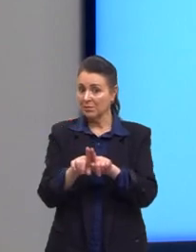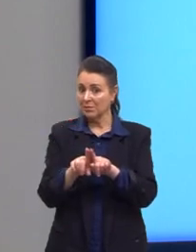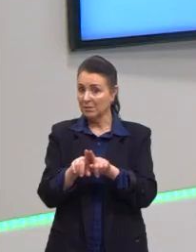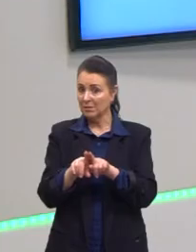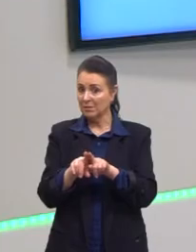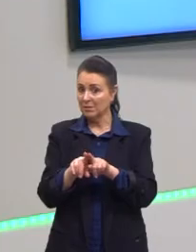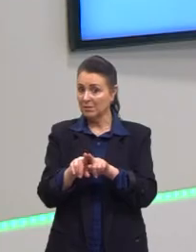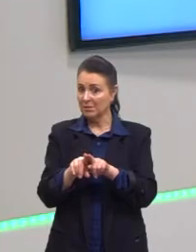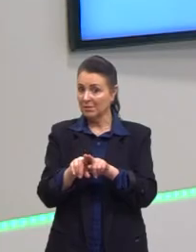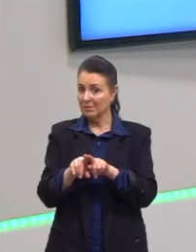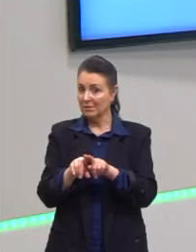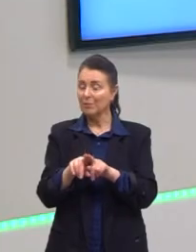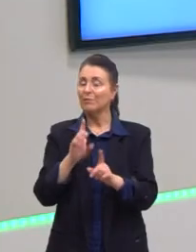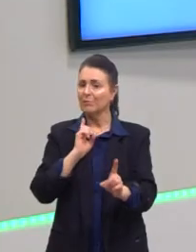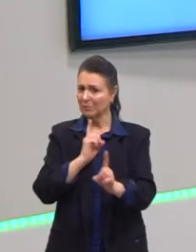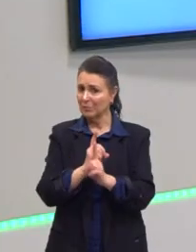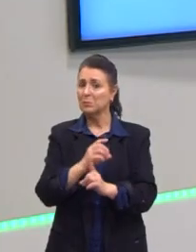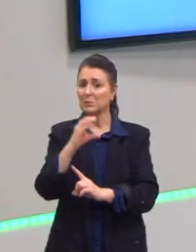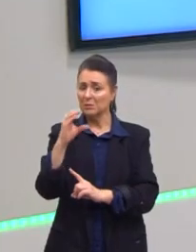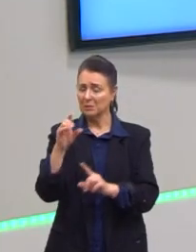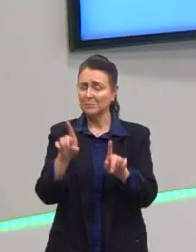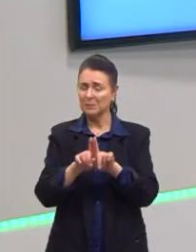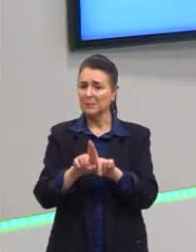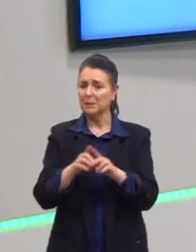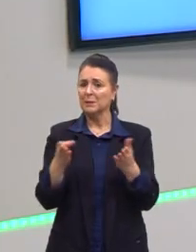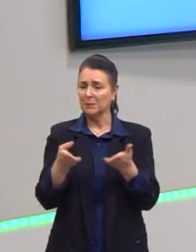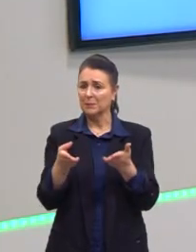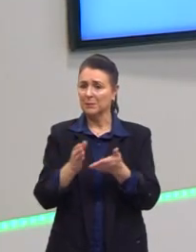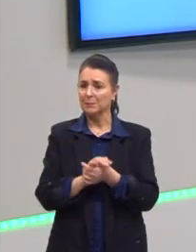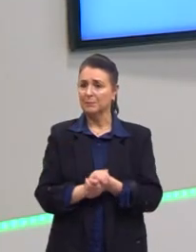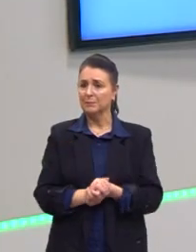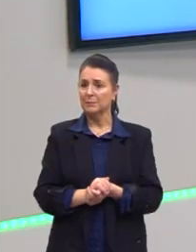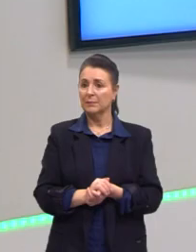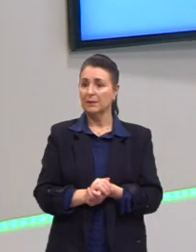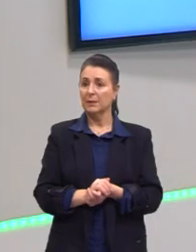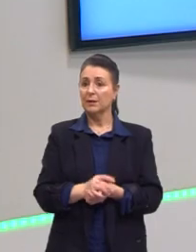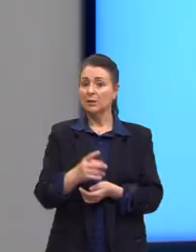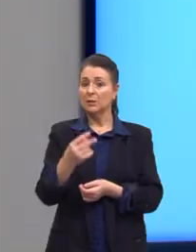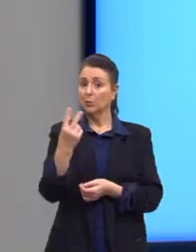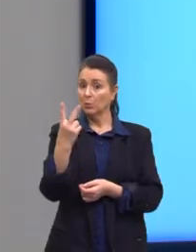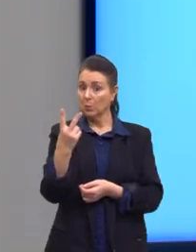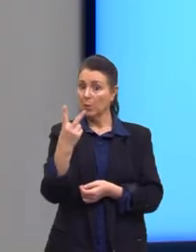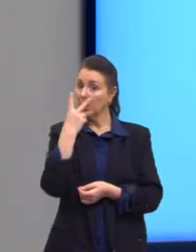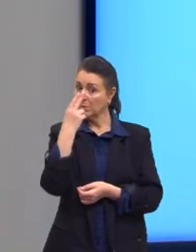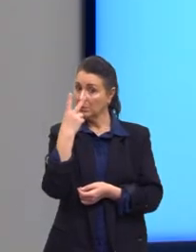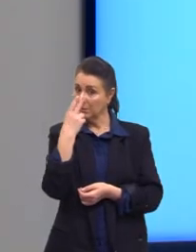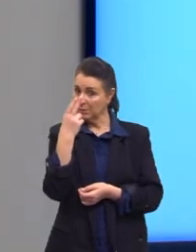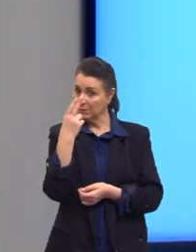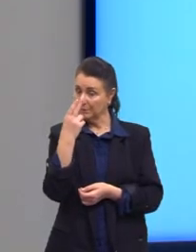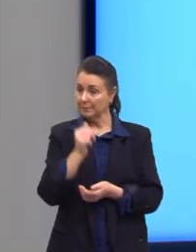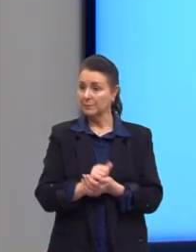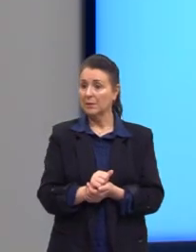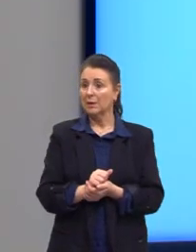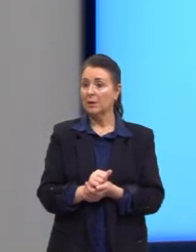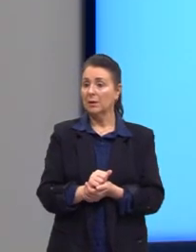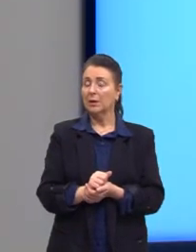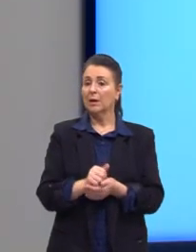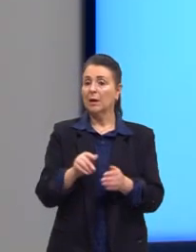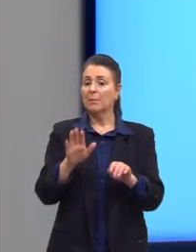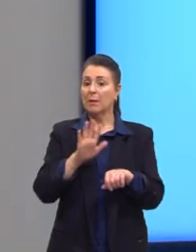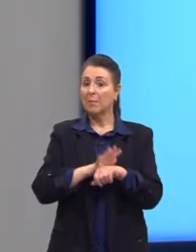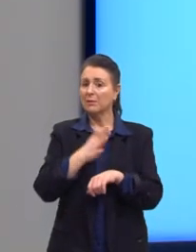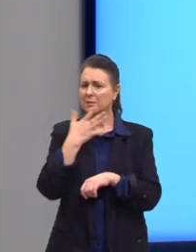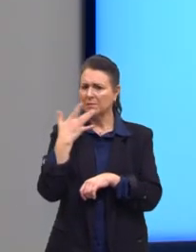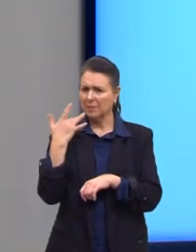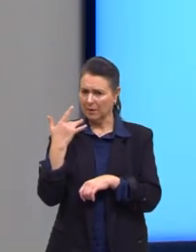chegamos até aqui, vamos descobrir o valor do C também. Nós tínhamos duas igualdades, né? A gente pega a igualdade mais